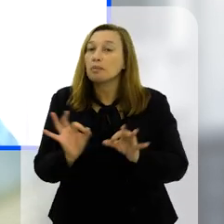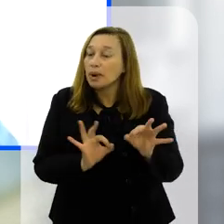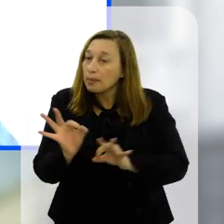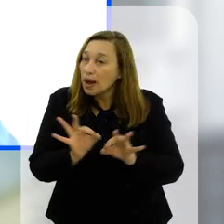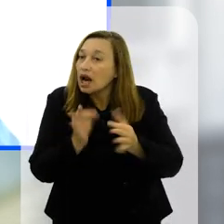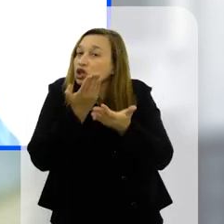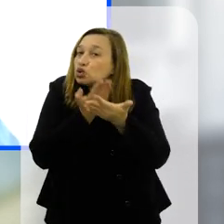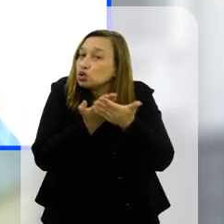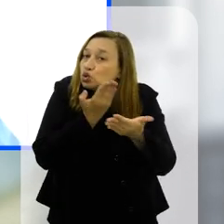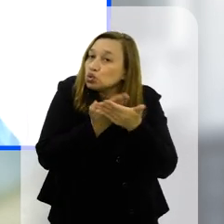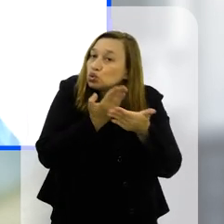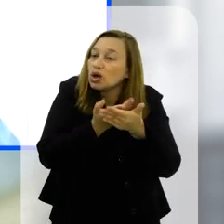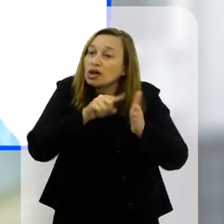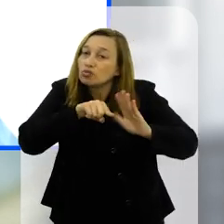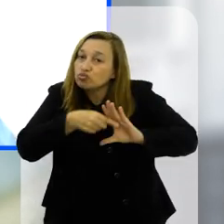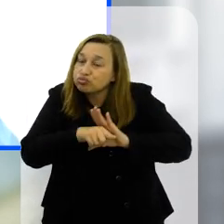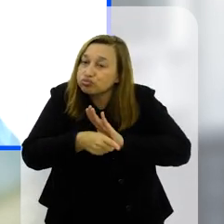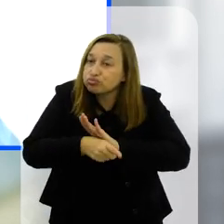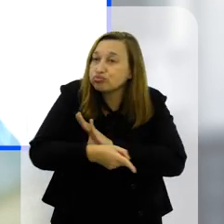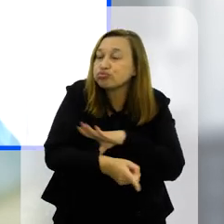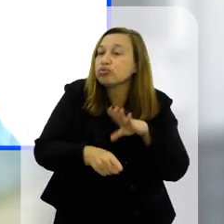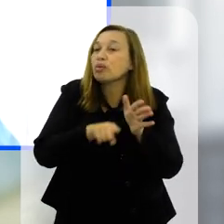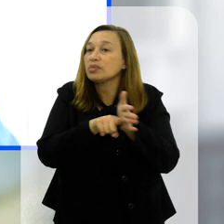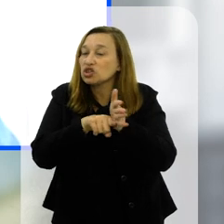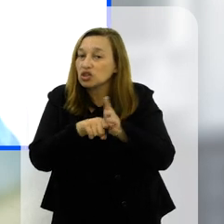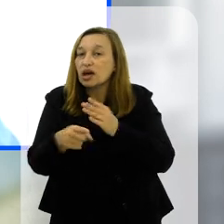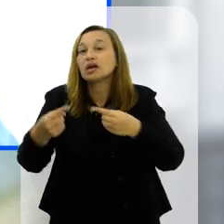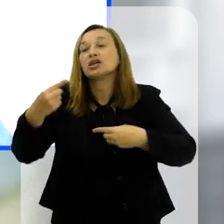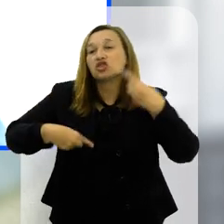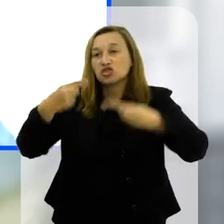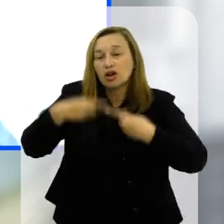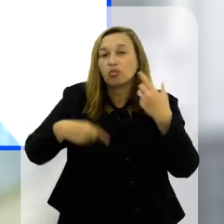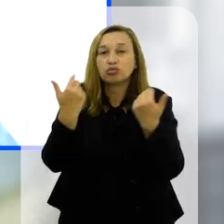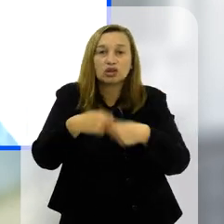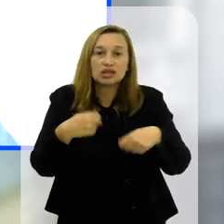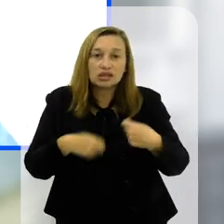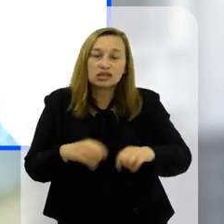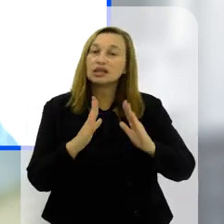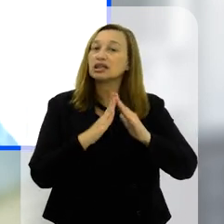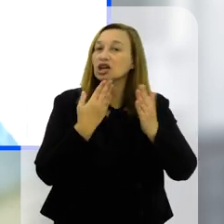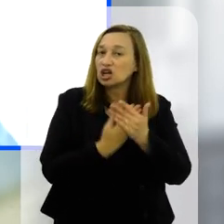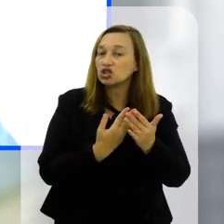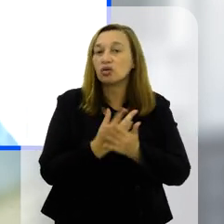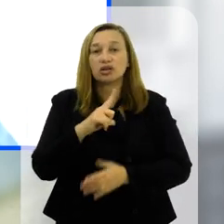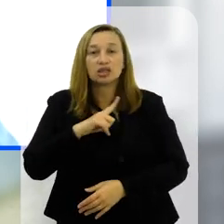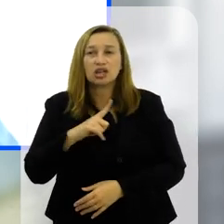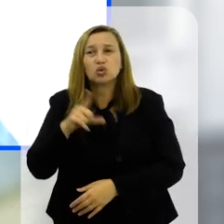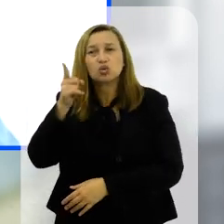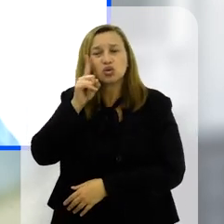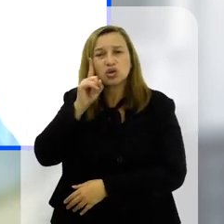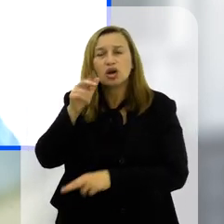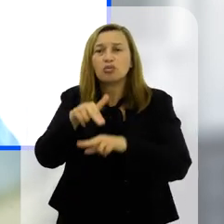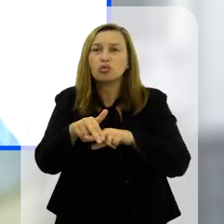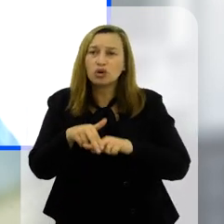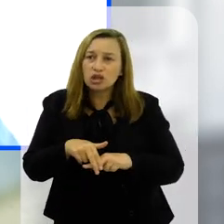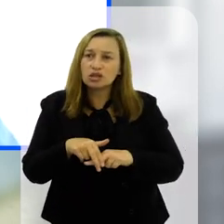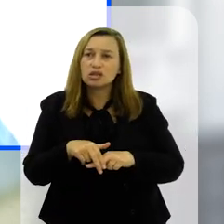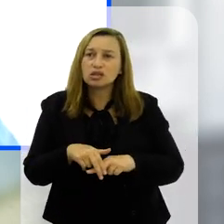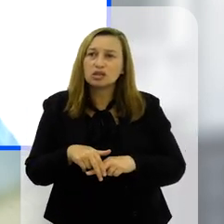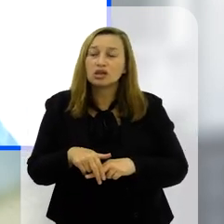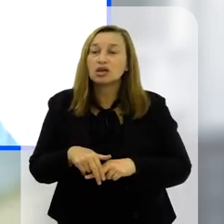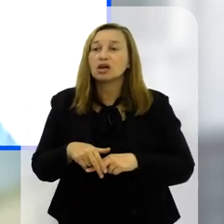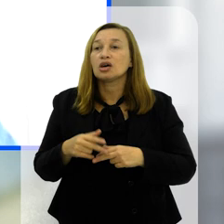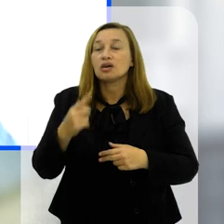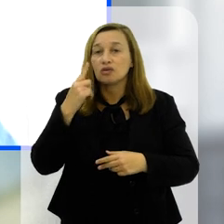amadurecida foi também implementada com muito diálogo com as necessidades que a escola tem no seu dia a dia e acho que por isso inclusive